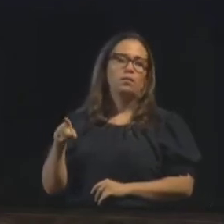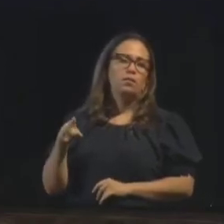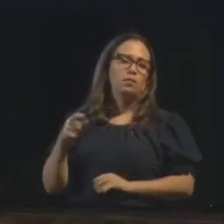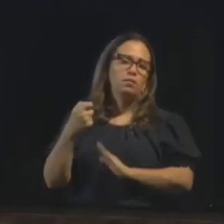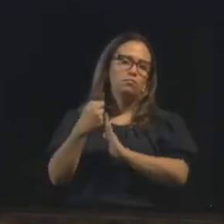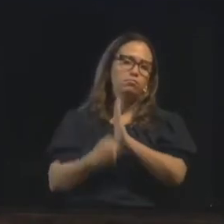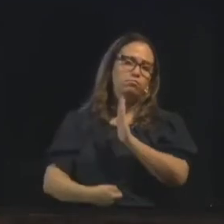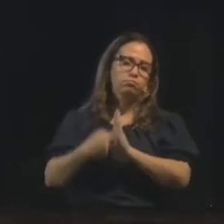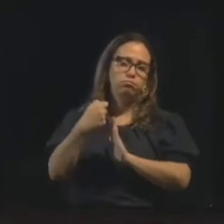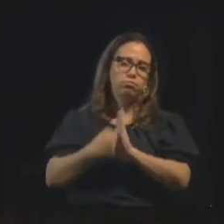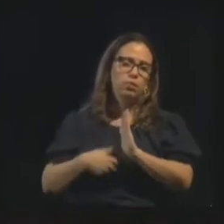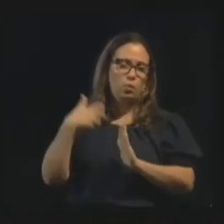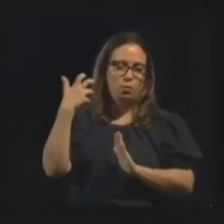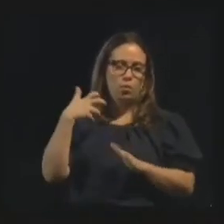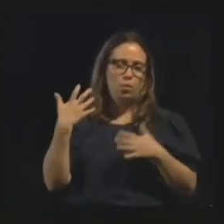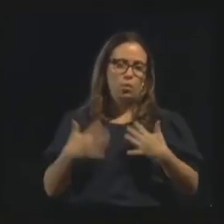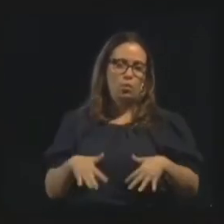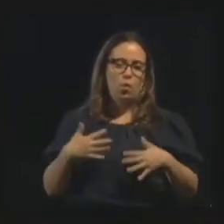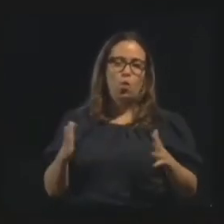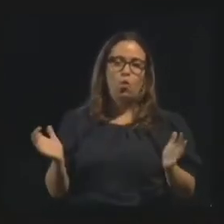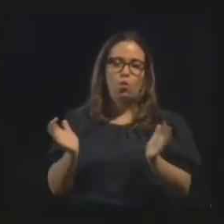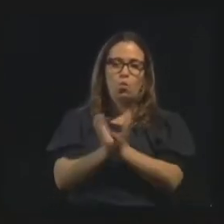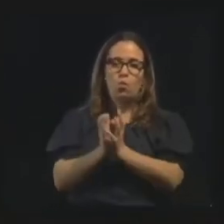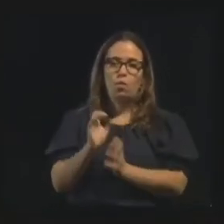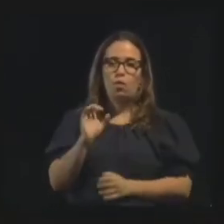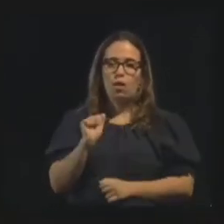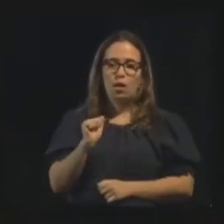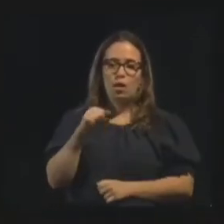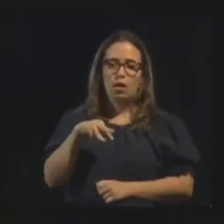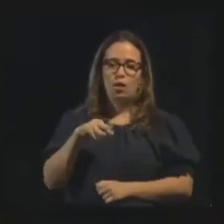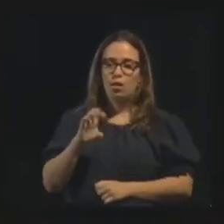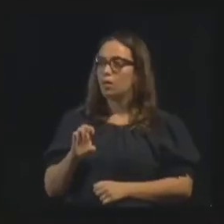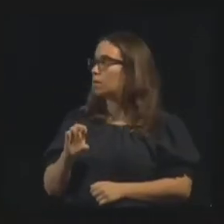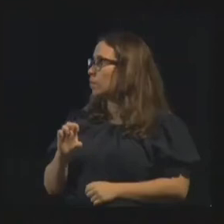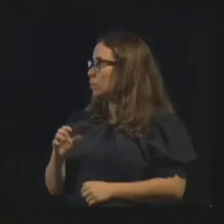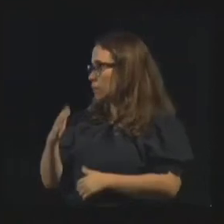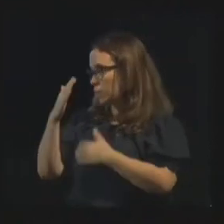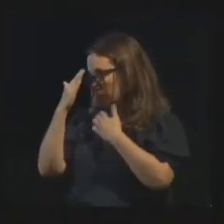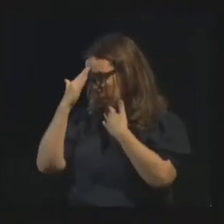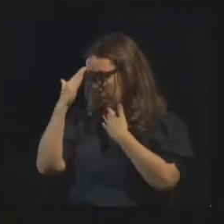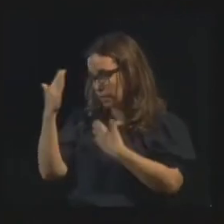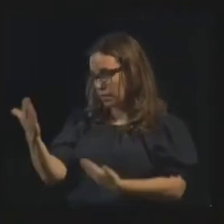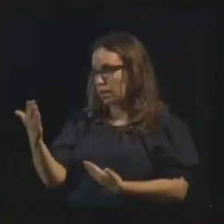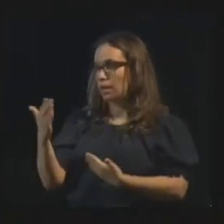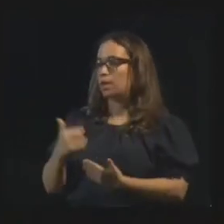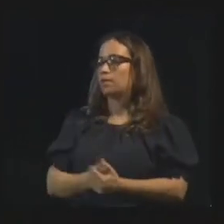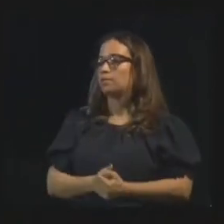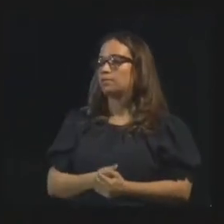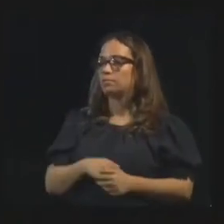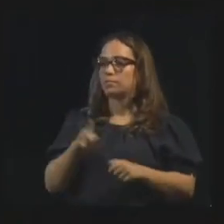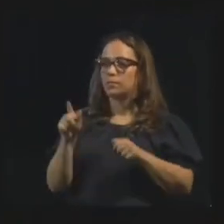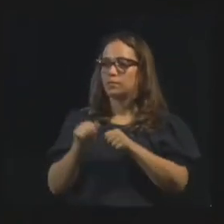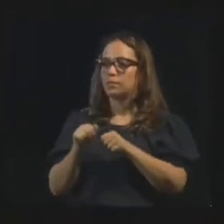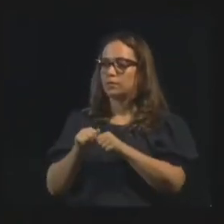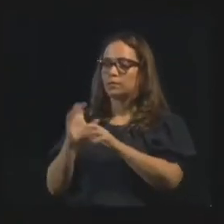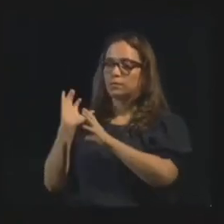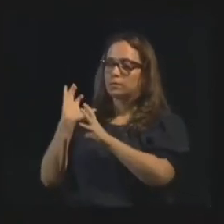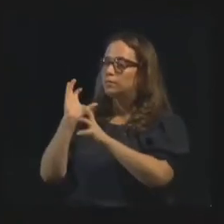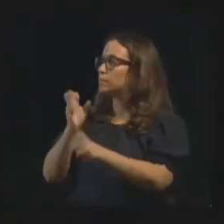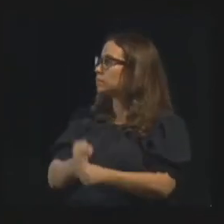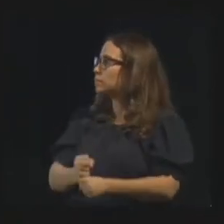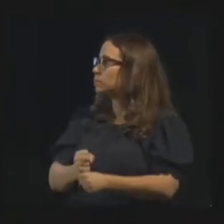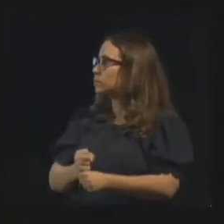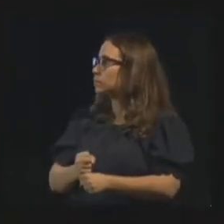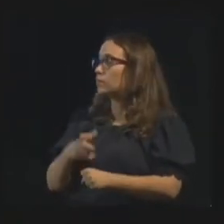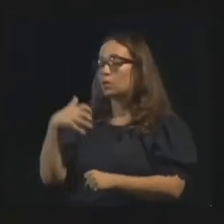o trabalho junto ao Grupo AME também. Obrigado, viu, Tarsísio, por tudo que você tem feito. Só vou dizer que